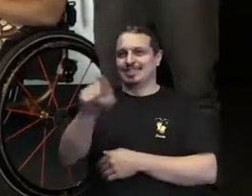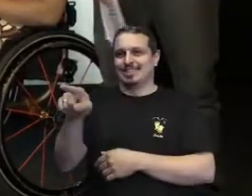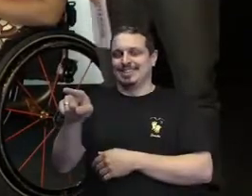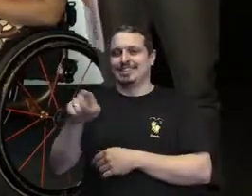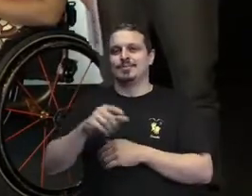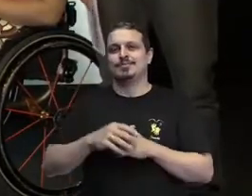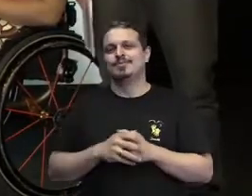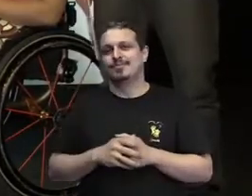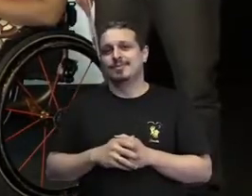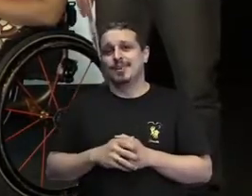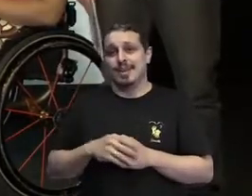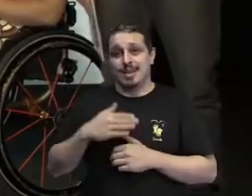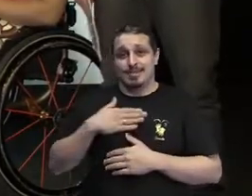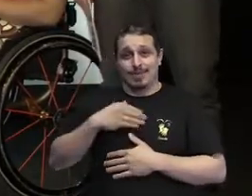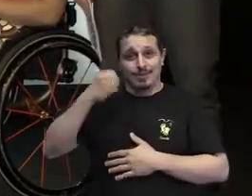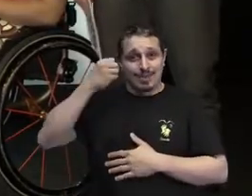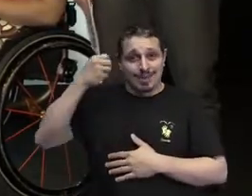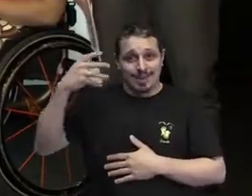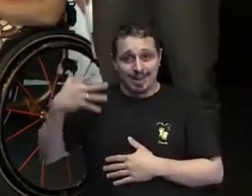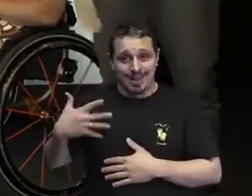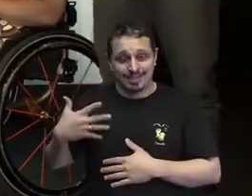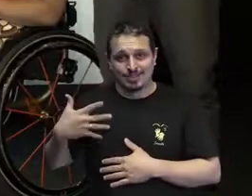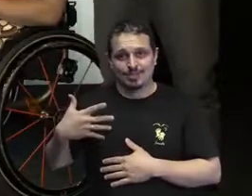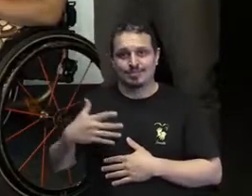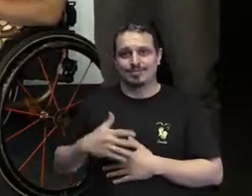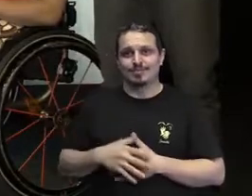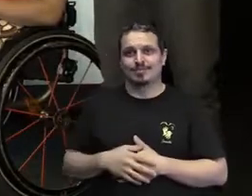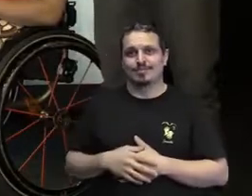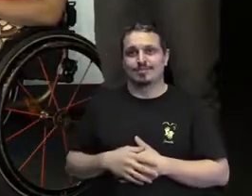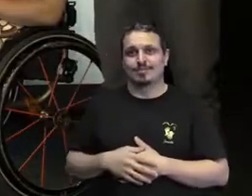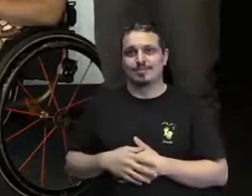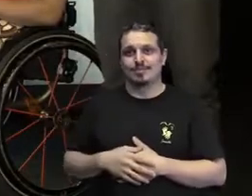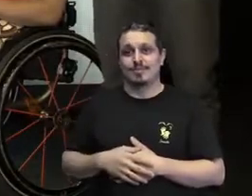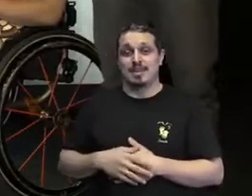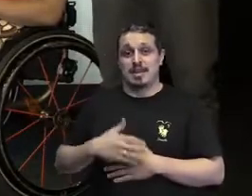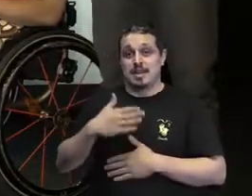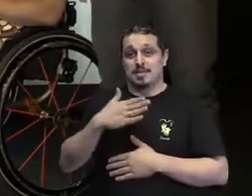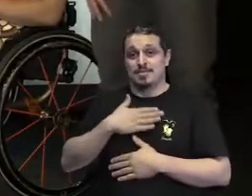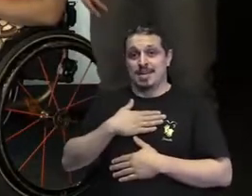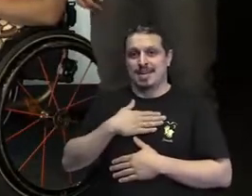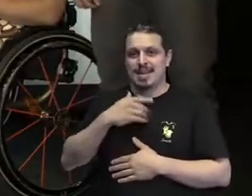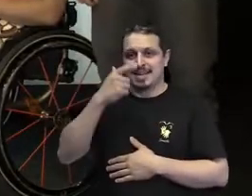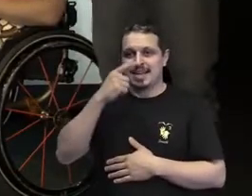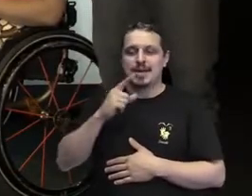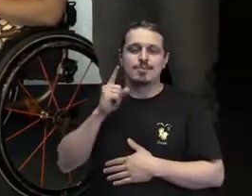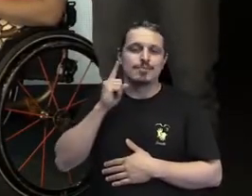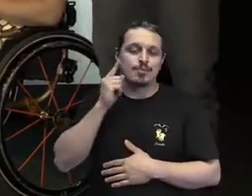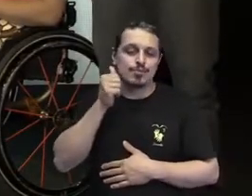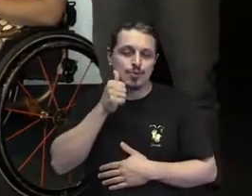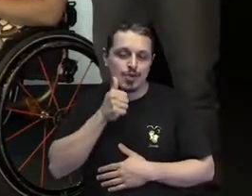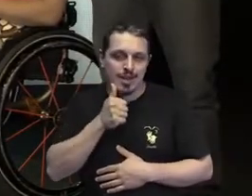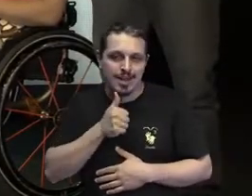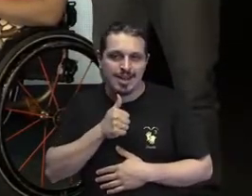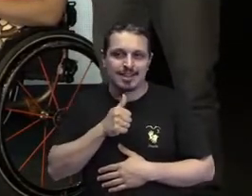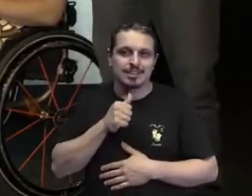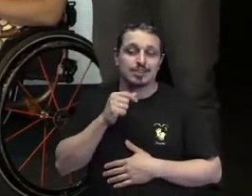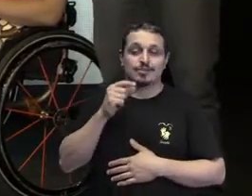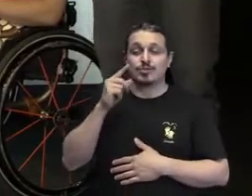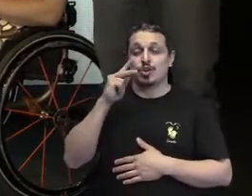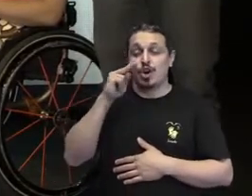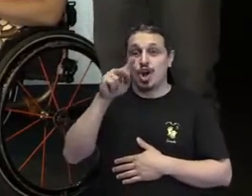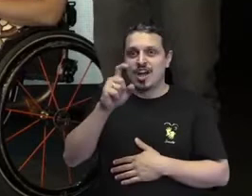descrevendo. Eu sou uma mulher branca, tenho olhos verdes,